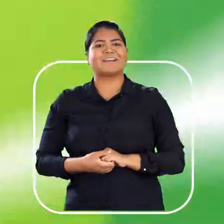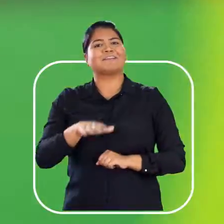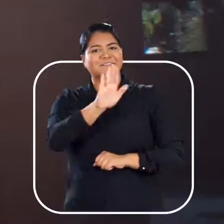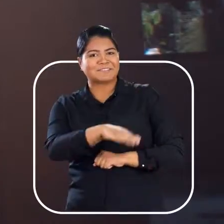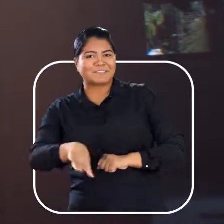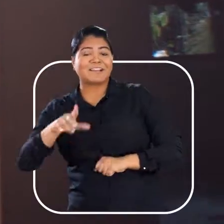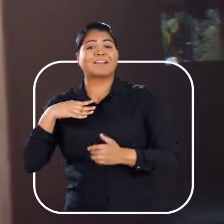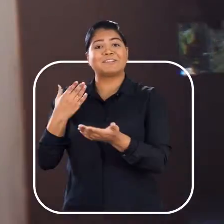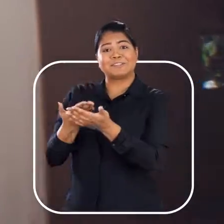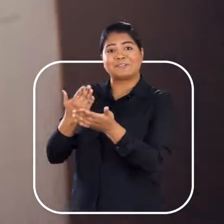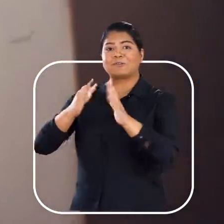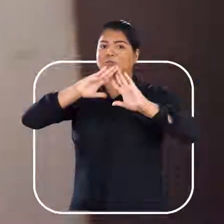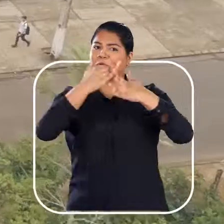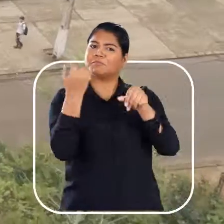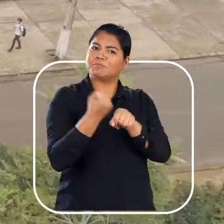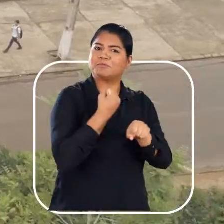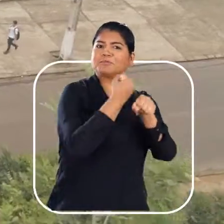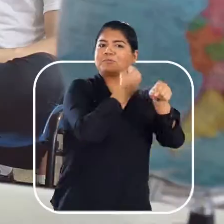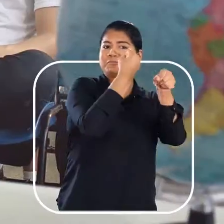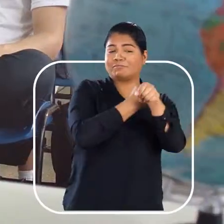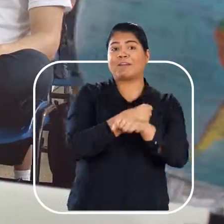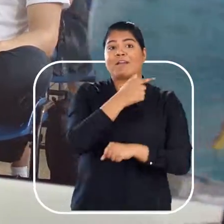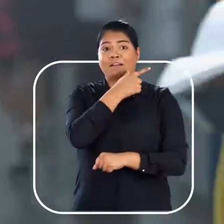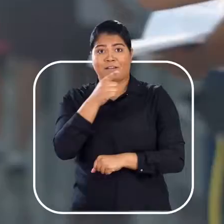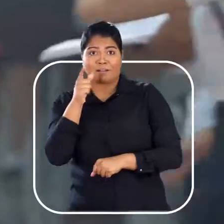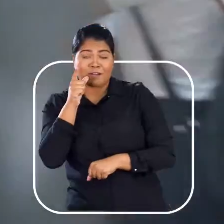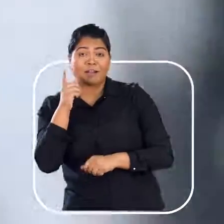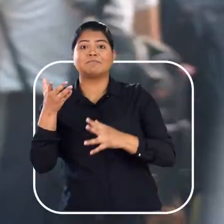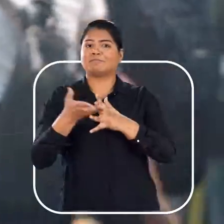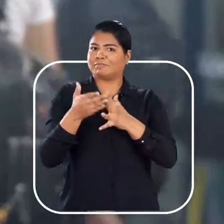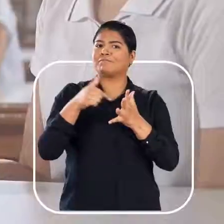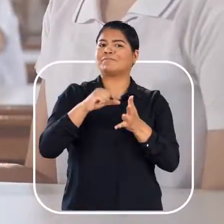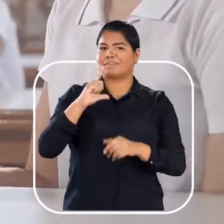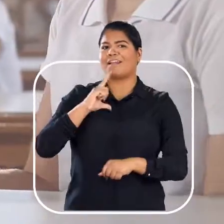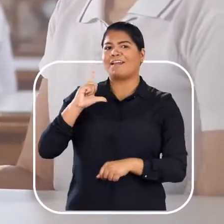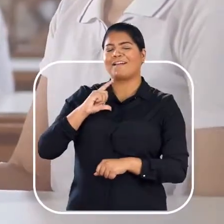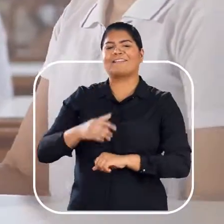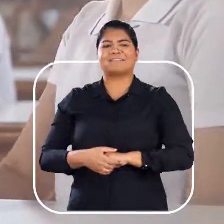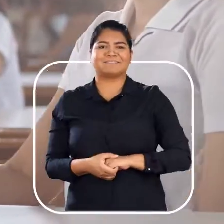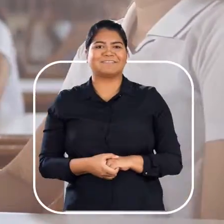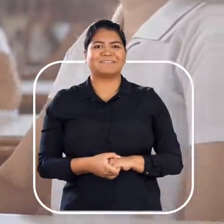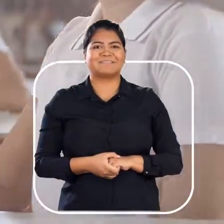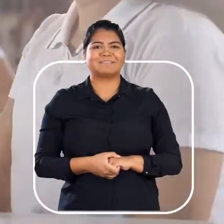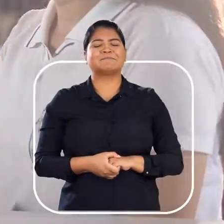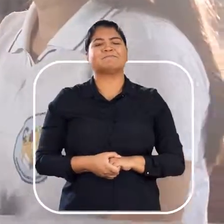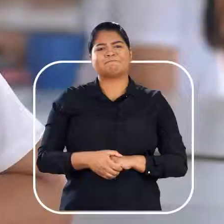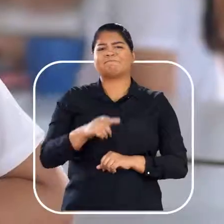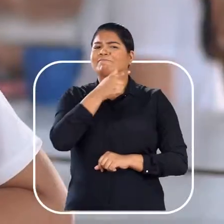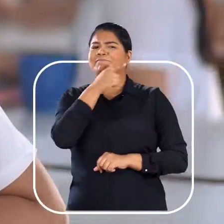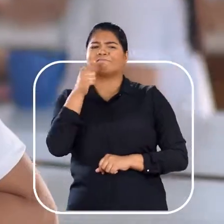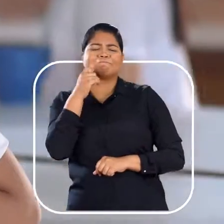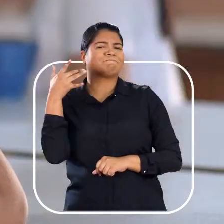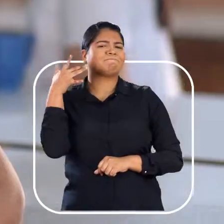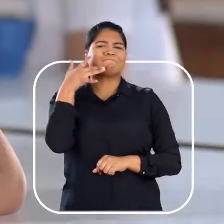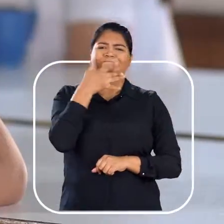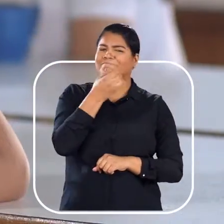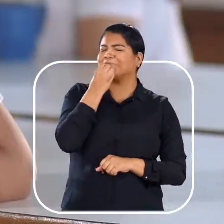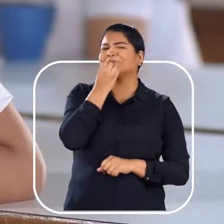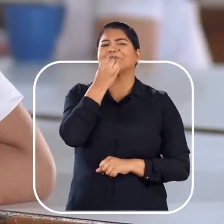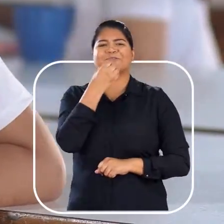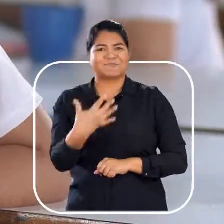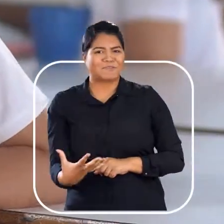apareceu As crianças tão na aula, tem escola reformada E quando dá intervalo, tem merenda caprichada A merenda é muito